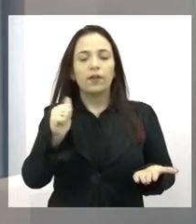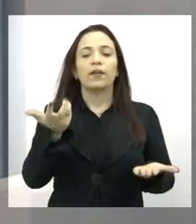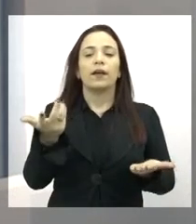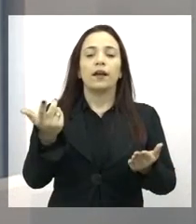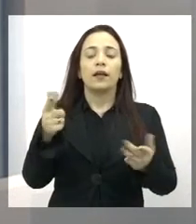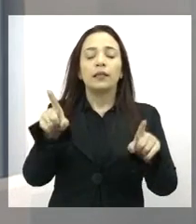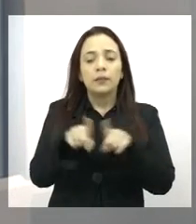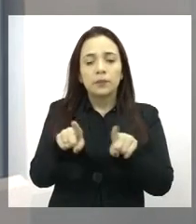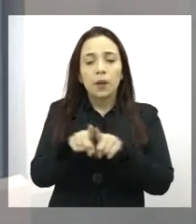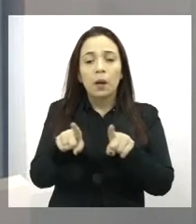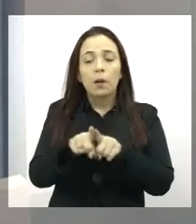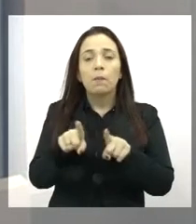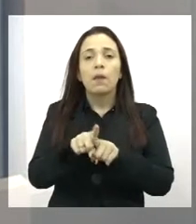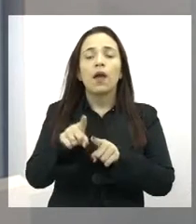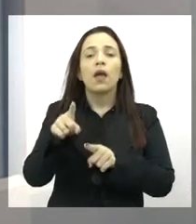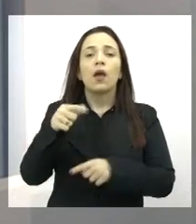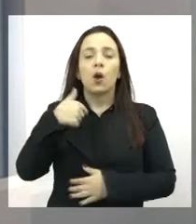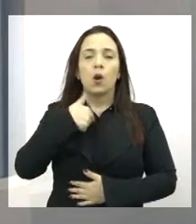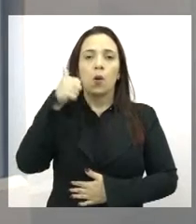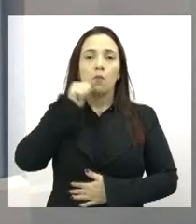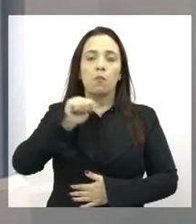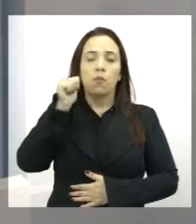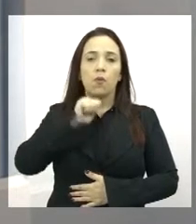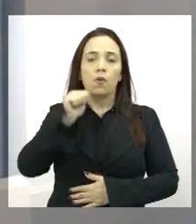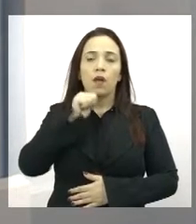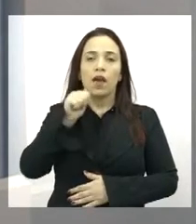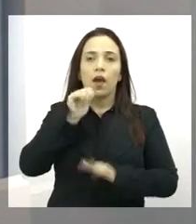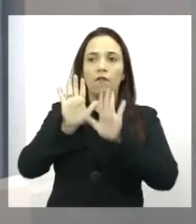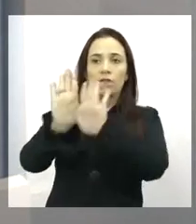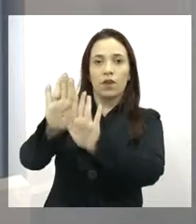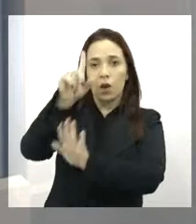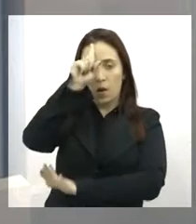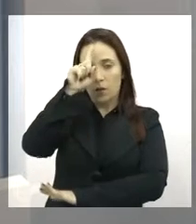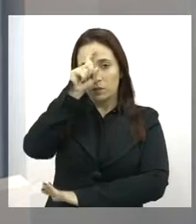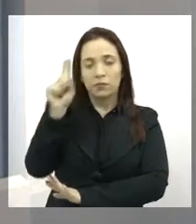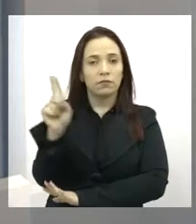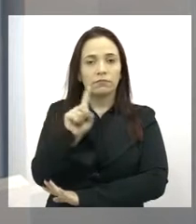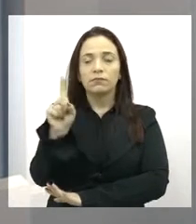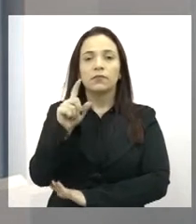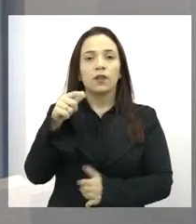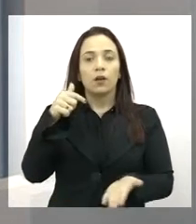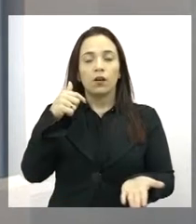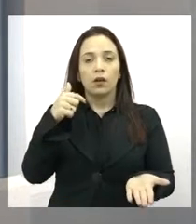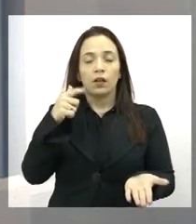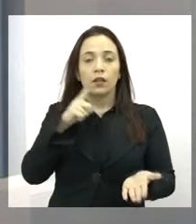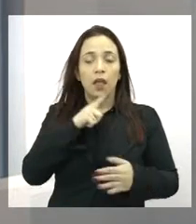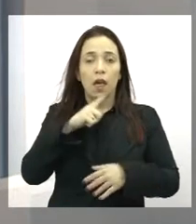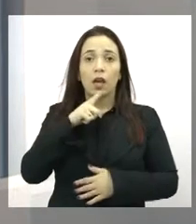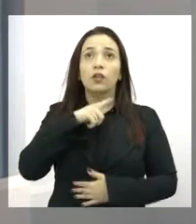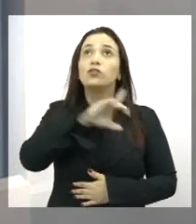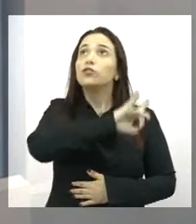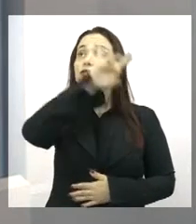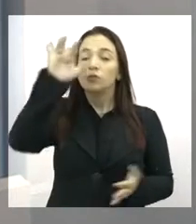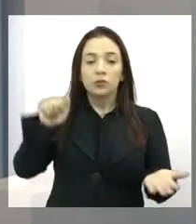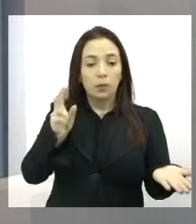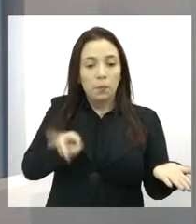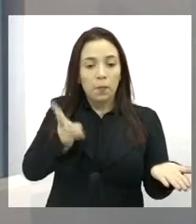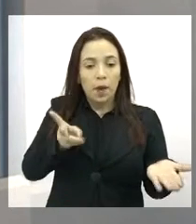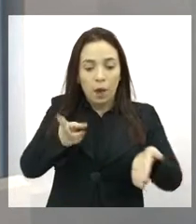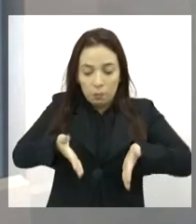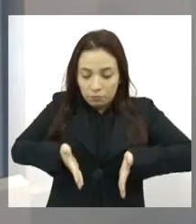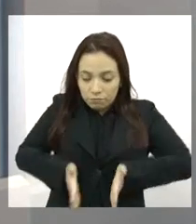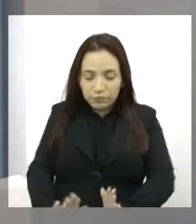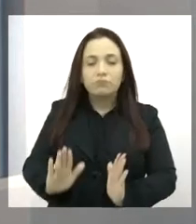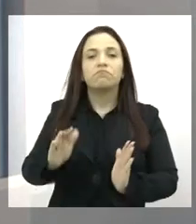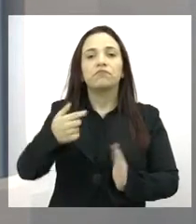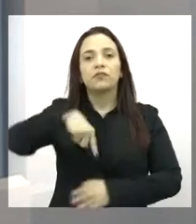Diminui o tempo de internação das mulheres. Geralmente, as mulheres que têm parto normal saem poucas horas depois do parto do hospital.